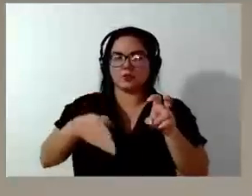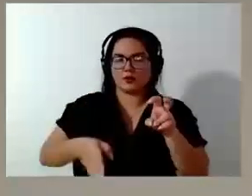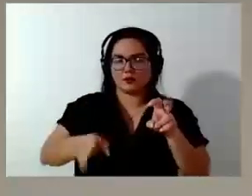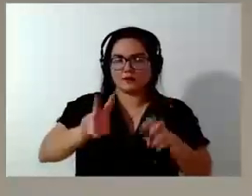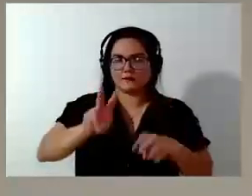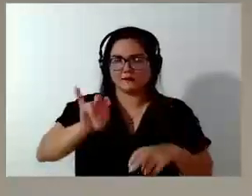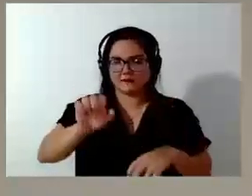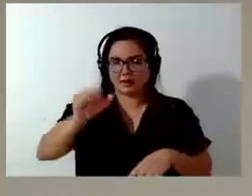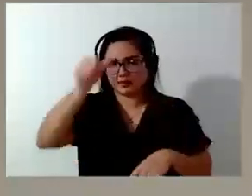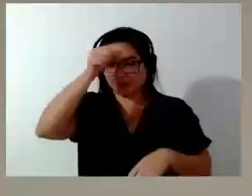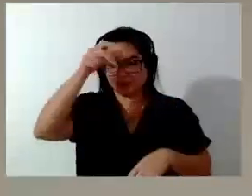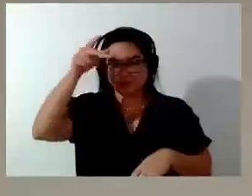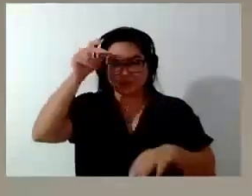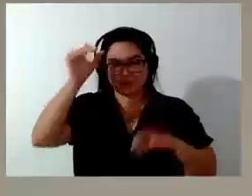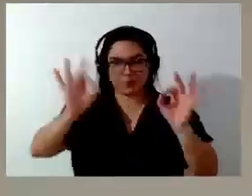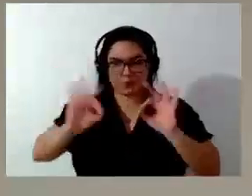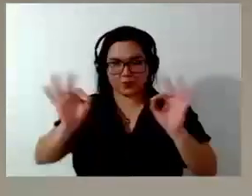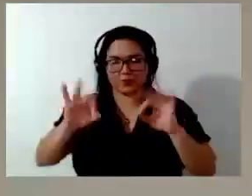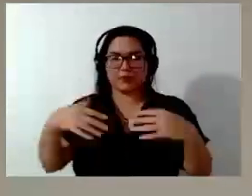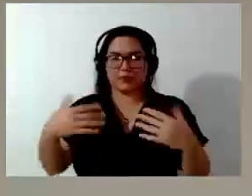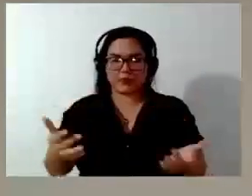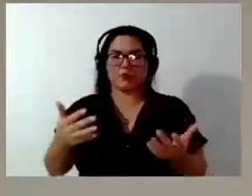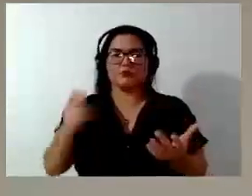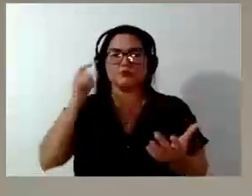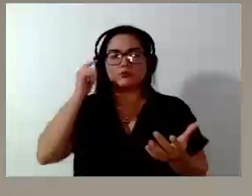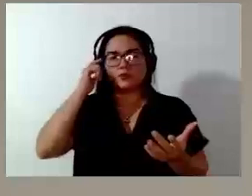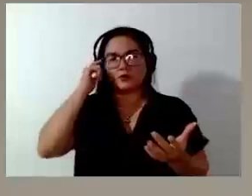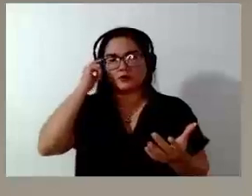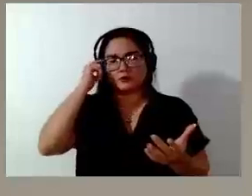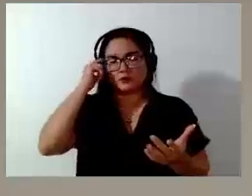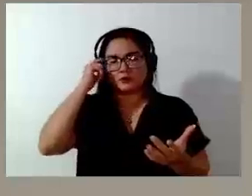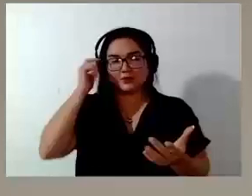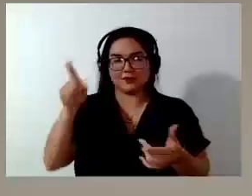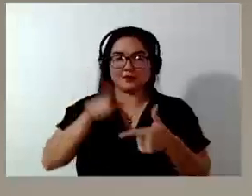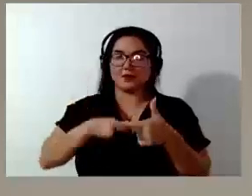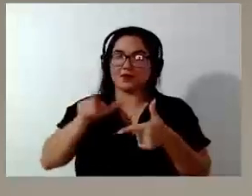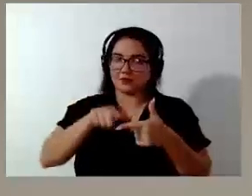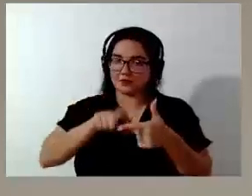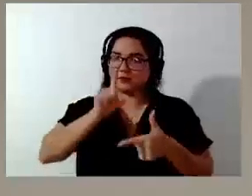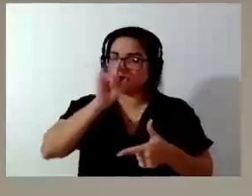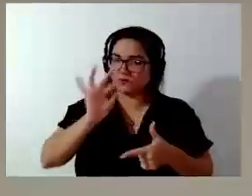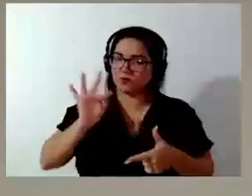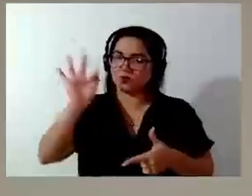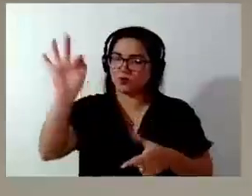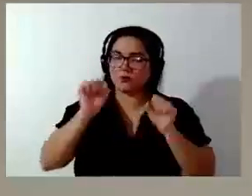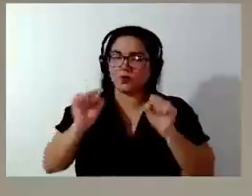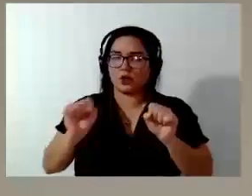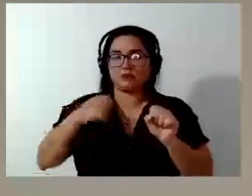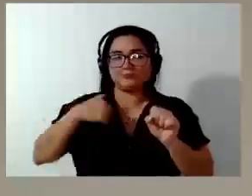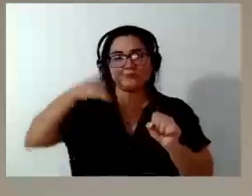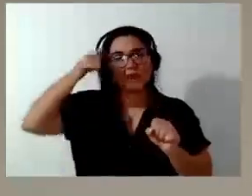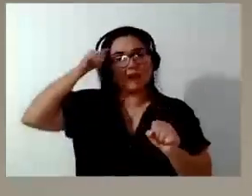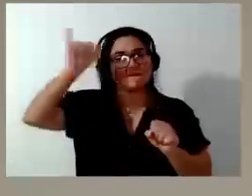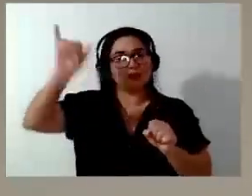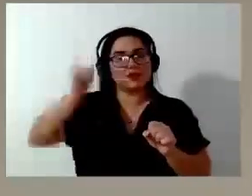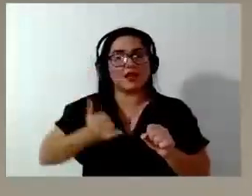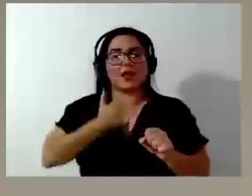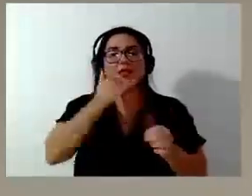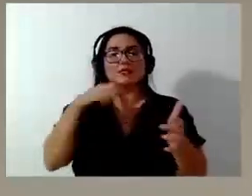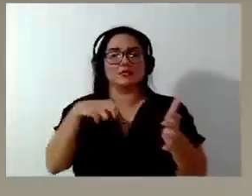prefeitura. Então fica aqui, aquilo ali é uma tragédia anunciada, não tem como evitar um acidente ali,